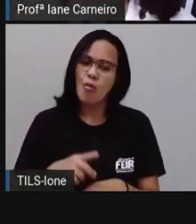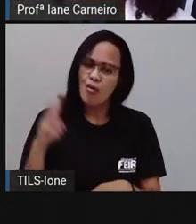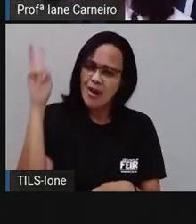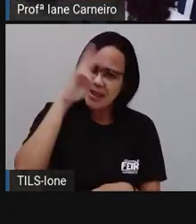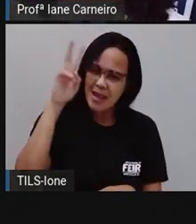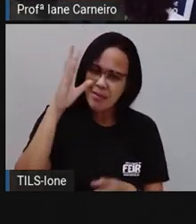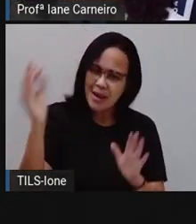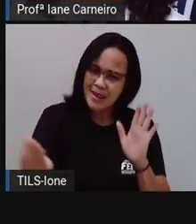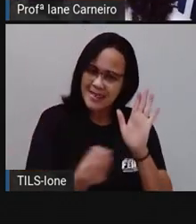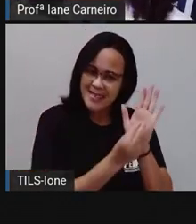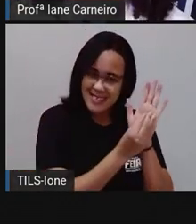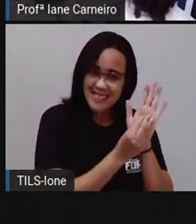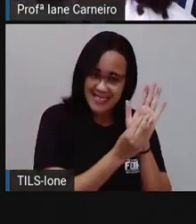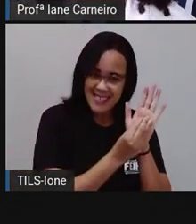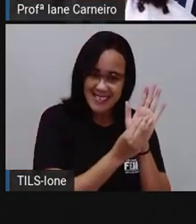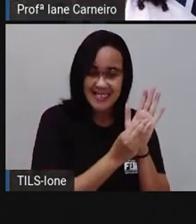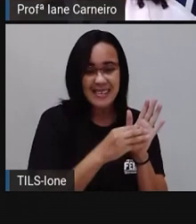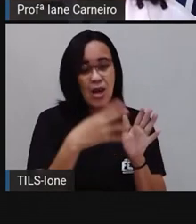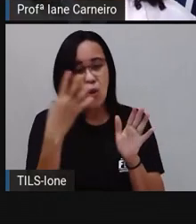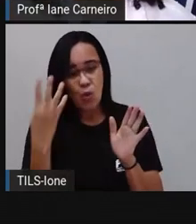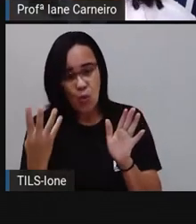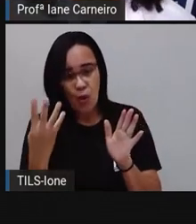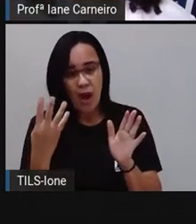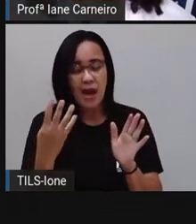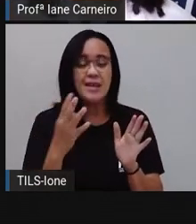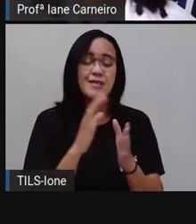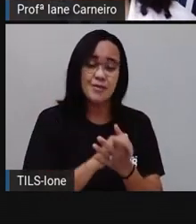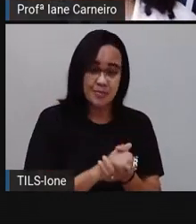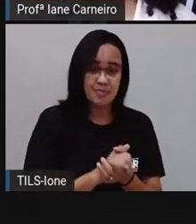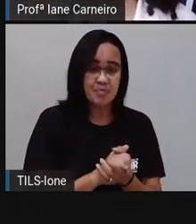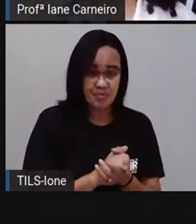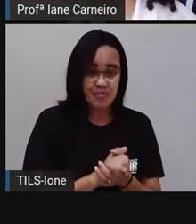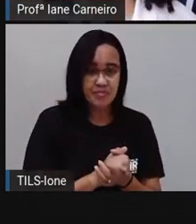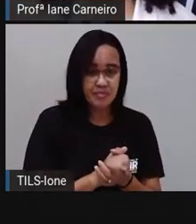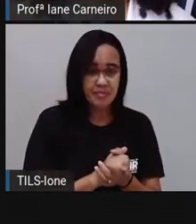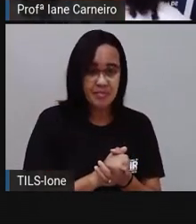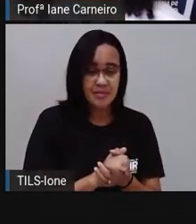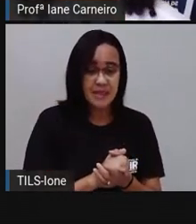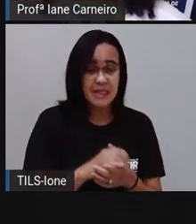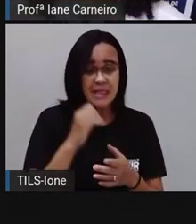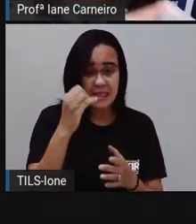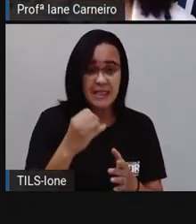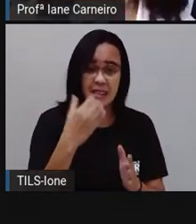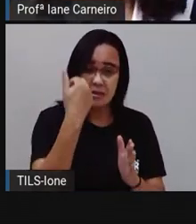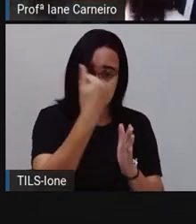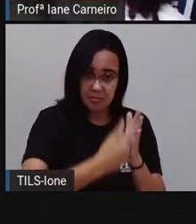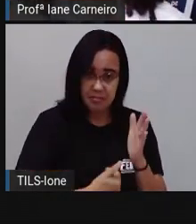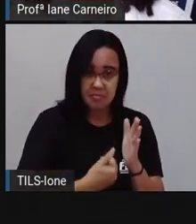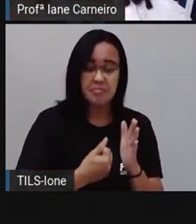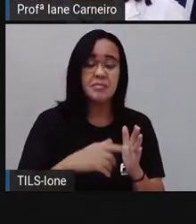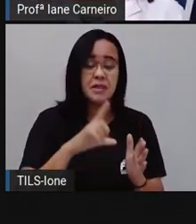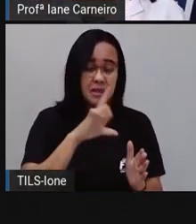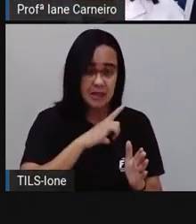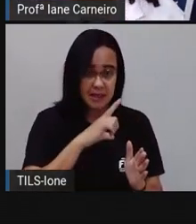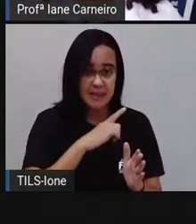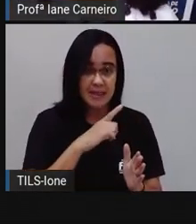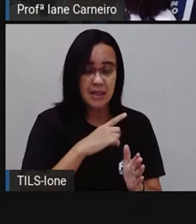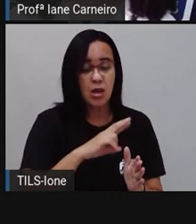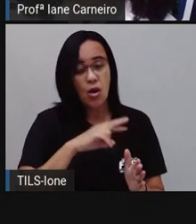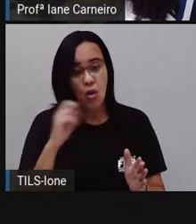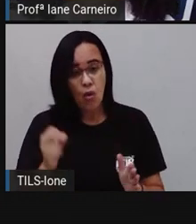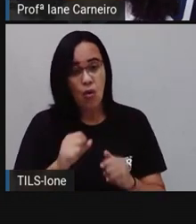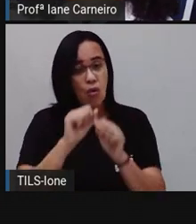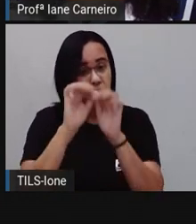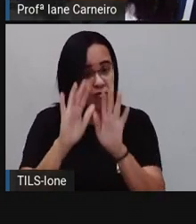acrescentando quatro. Porque aí o que sobrou ali daquela sua conta é o que tá